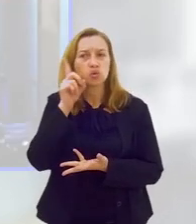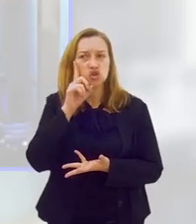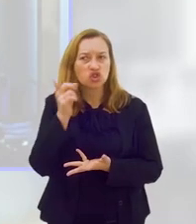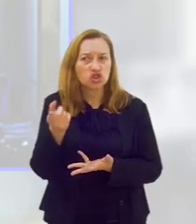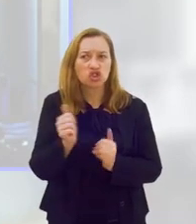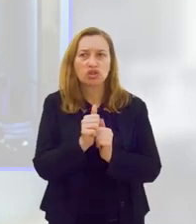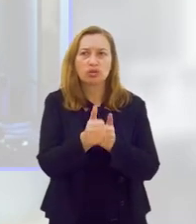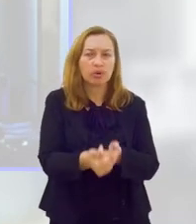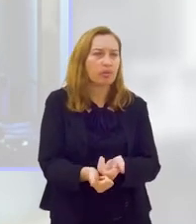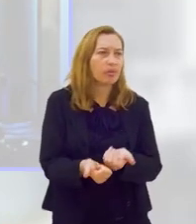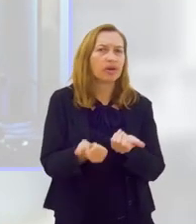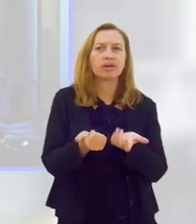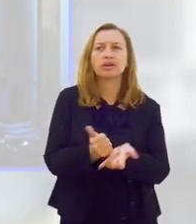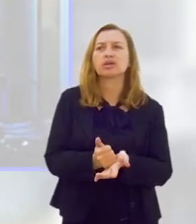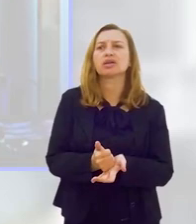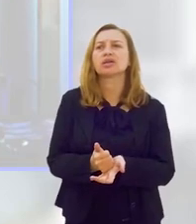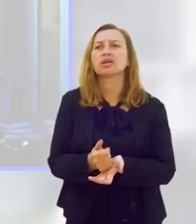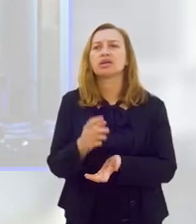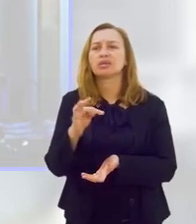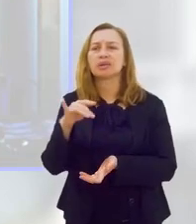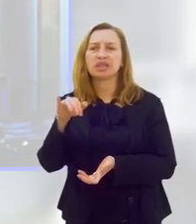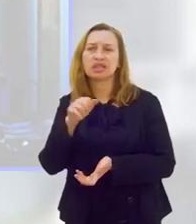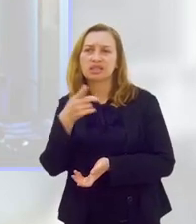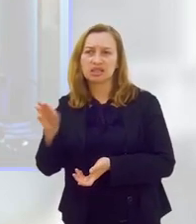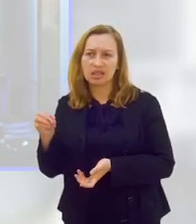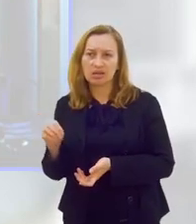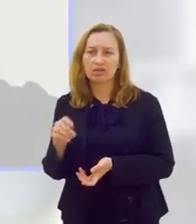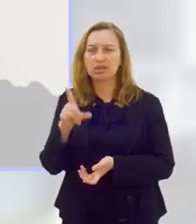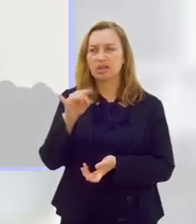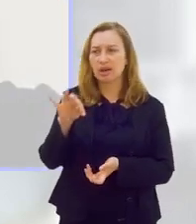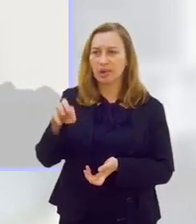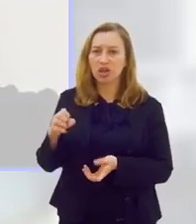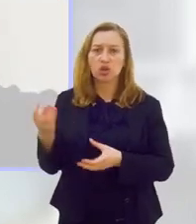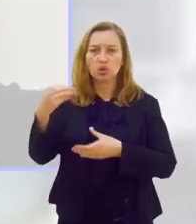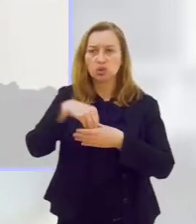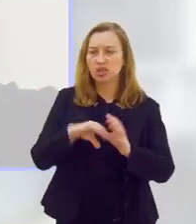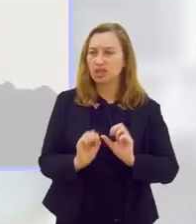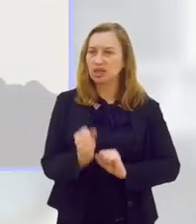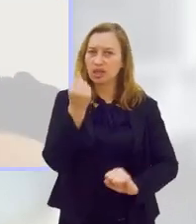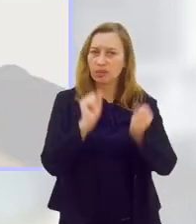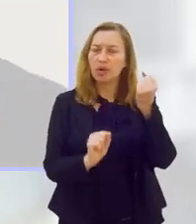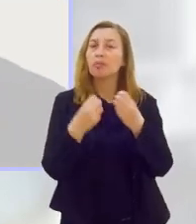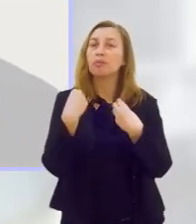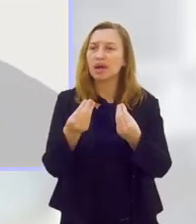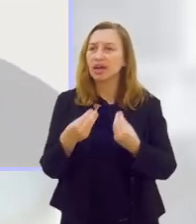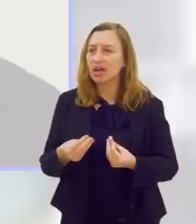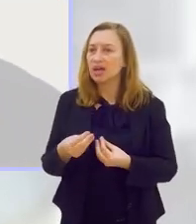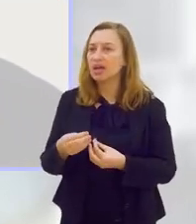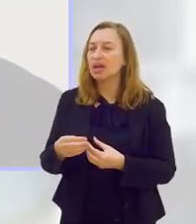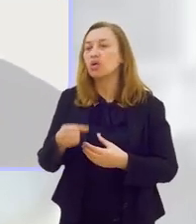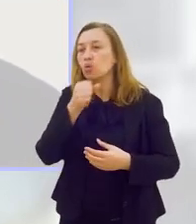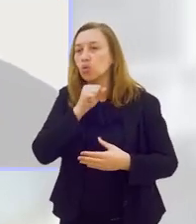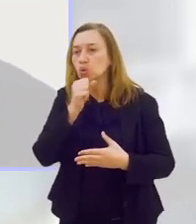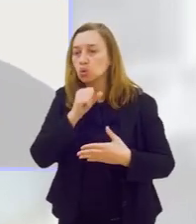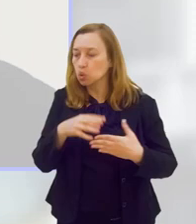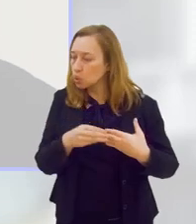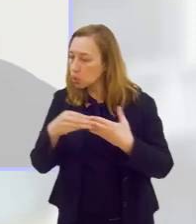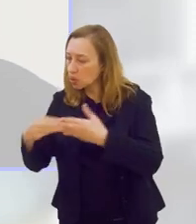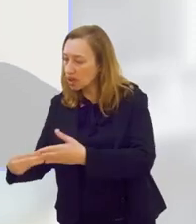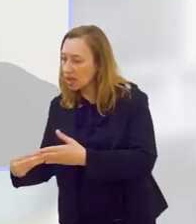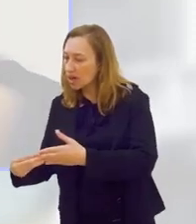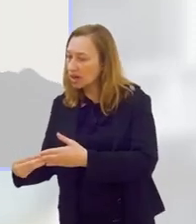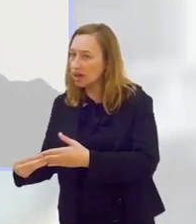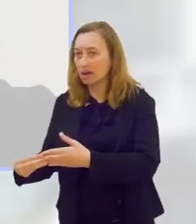o dia da campanha, da hipertensão, da diabetes, tudo dentro da academia. Para quê? Para você trazer esse idoso de casa